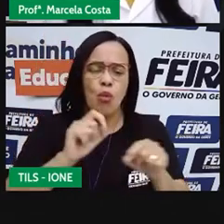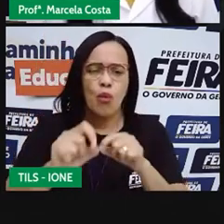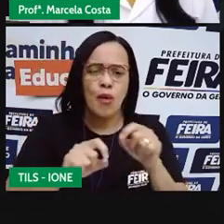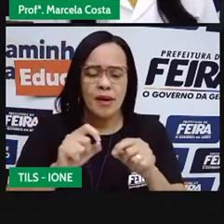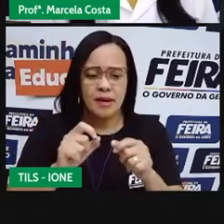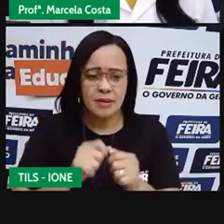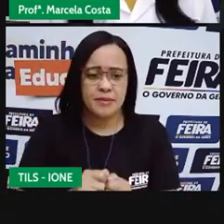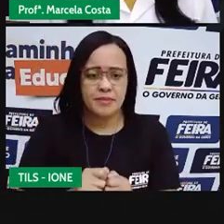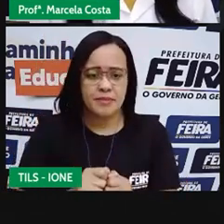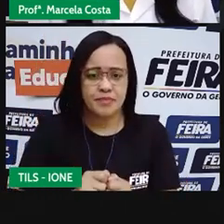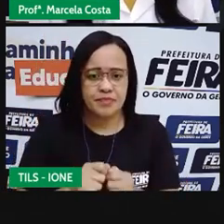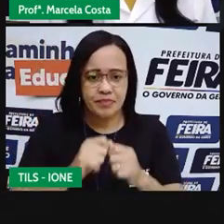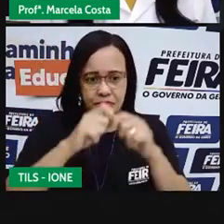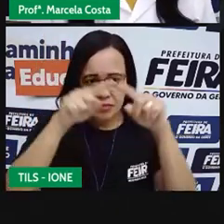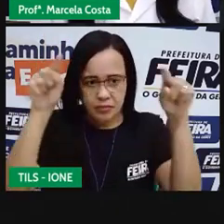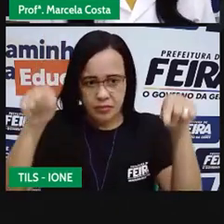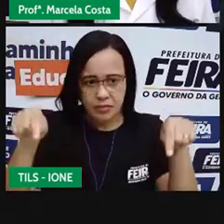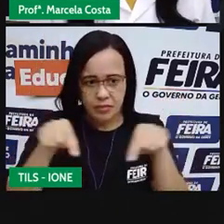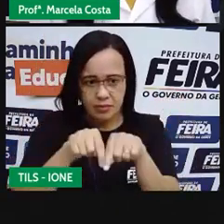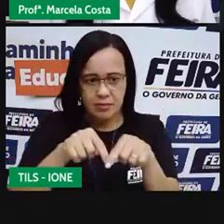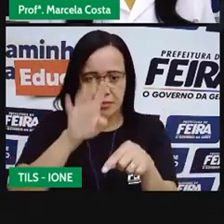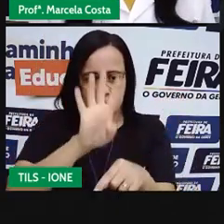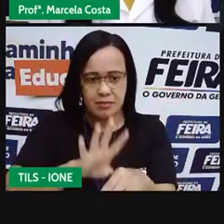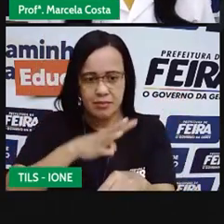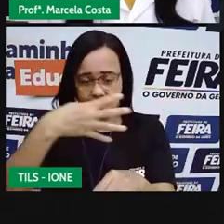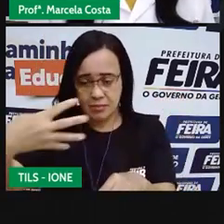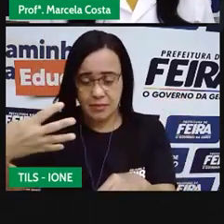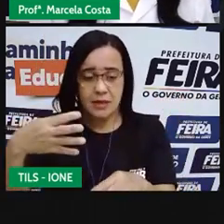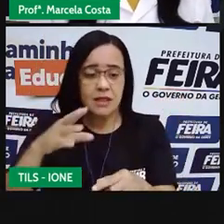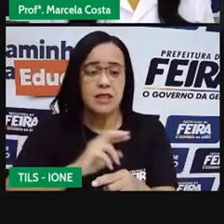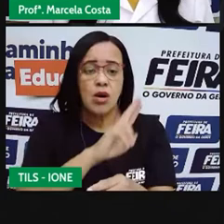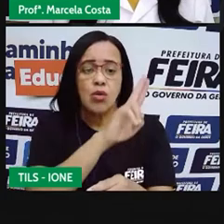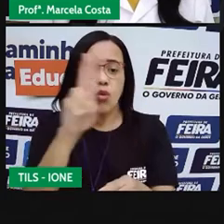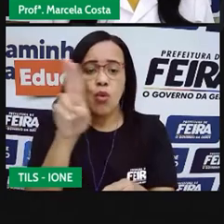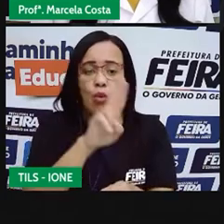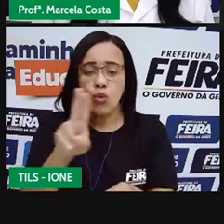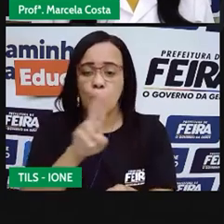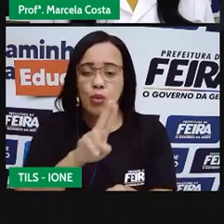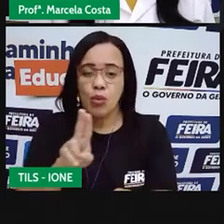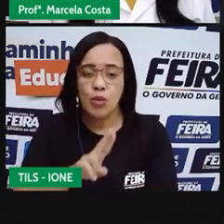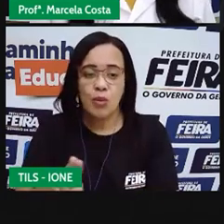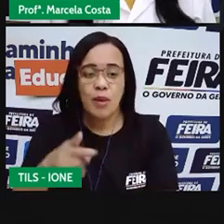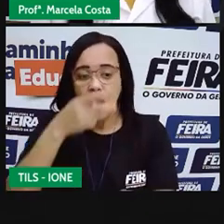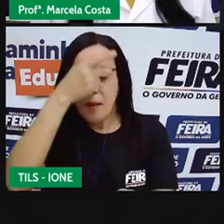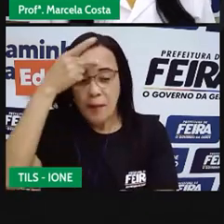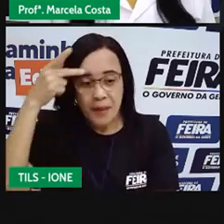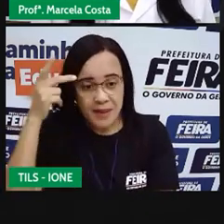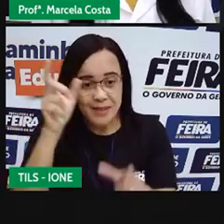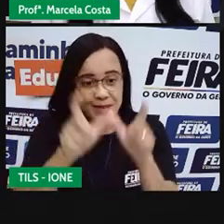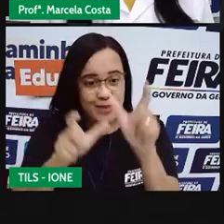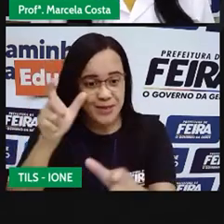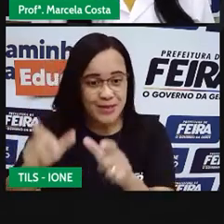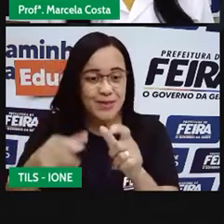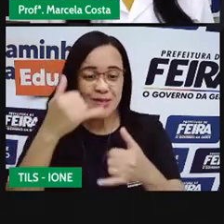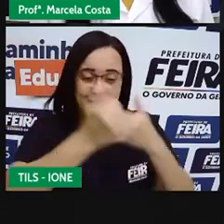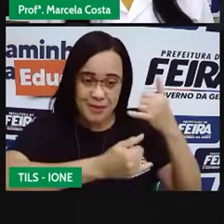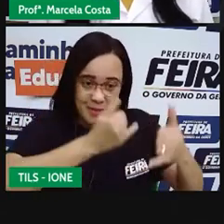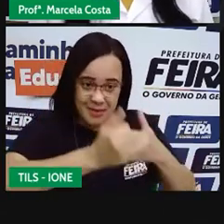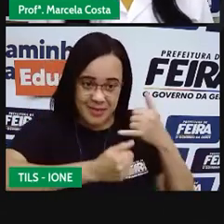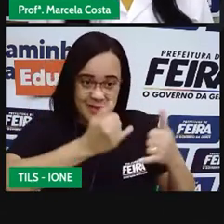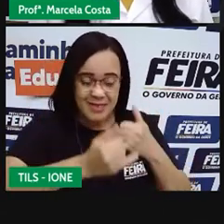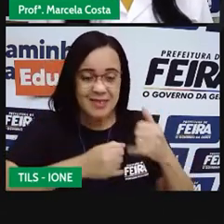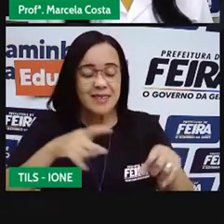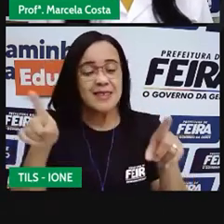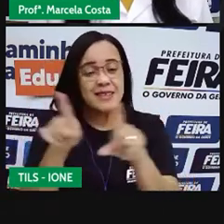montamos um quadro com o nome de cada participante da brincadeira e os números que ele